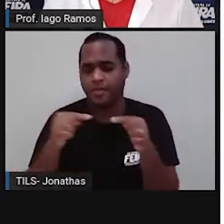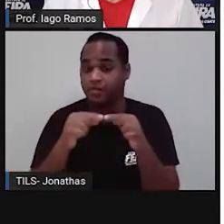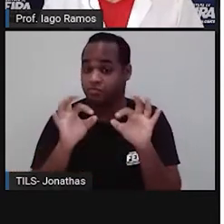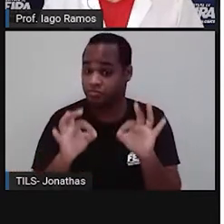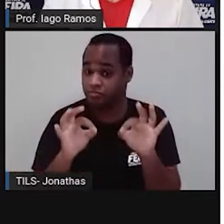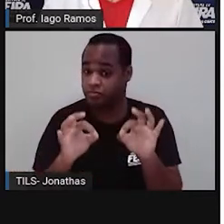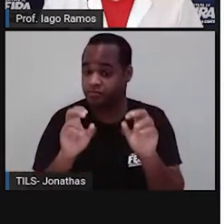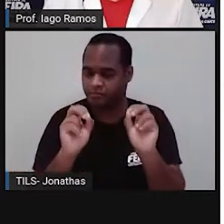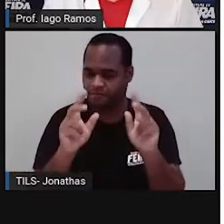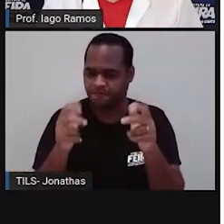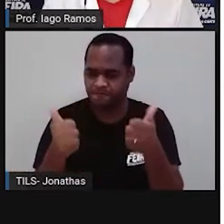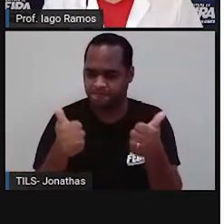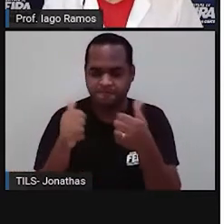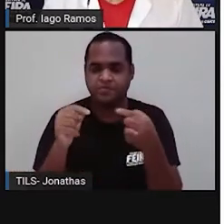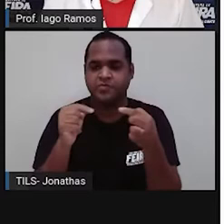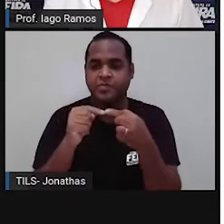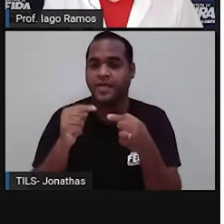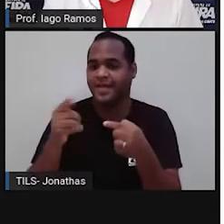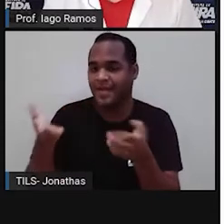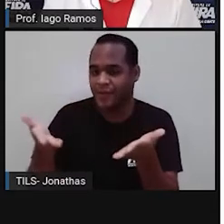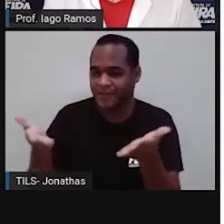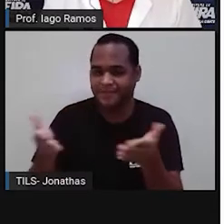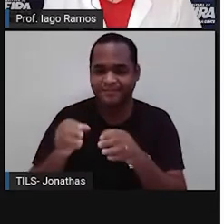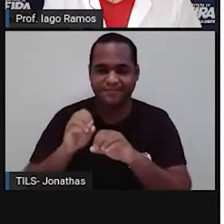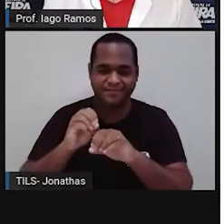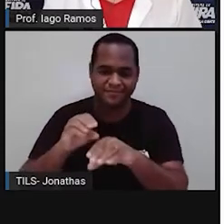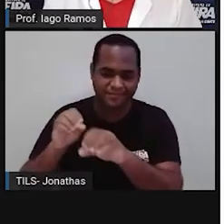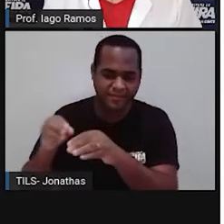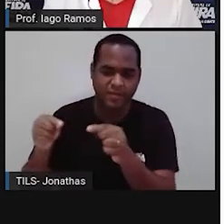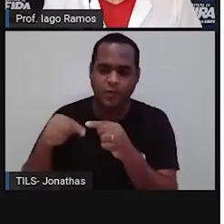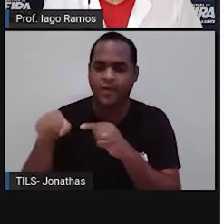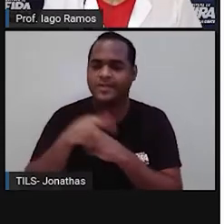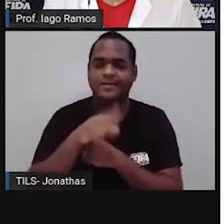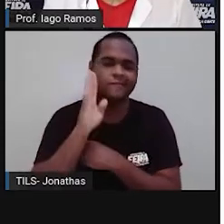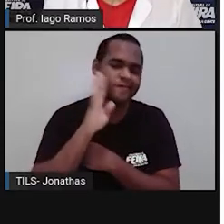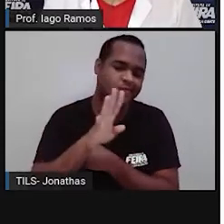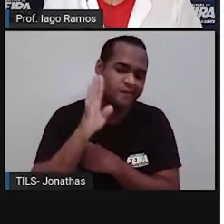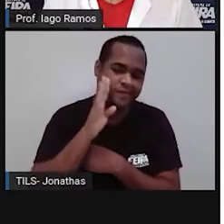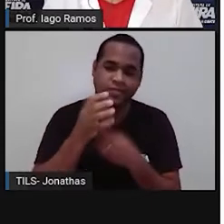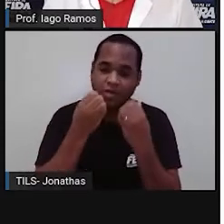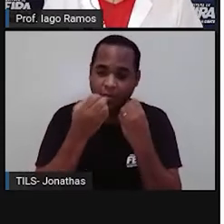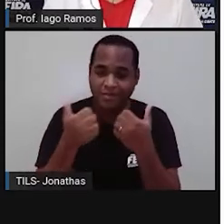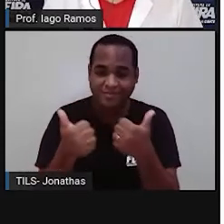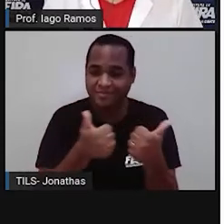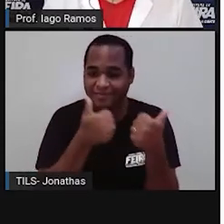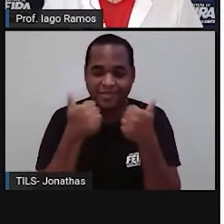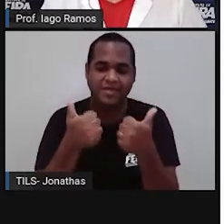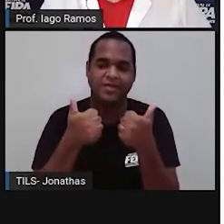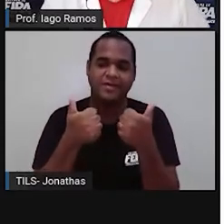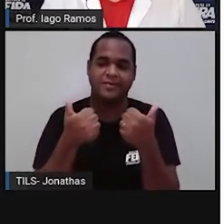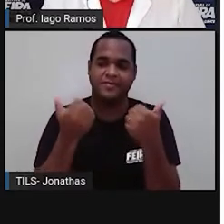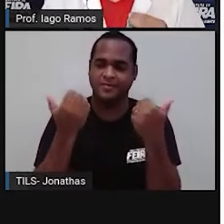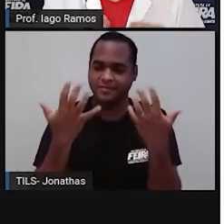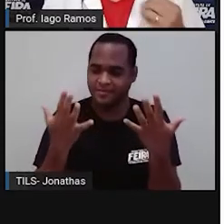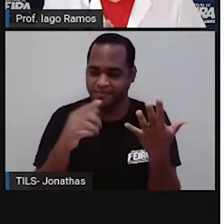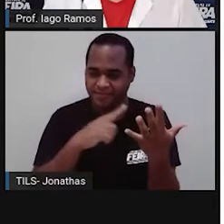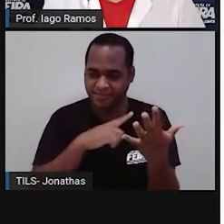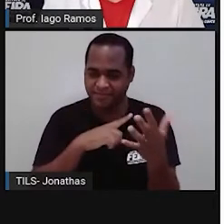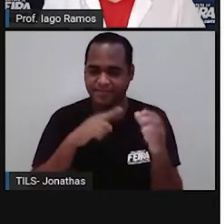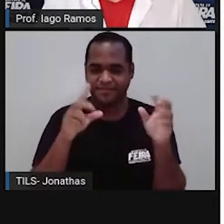pois é, então nessa aula, né? A gente vai ver uma coisa bacana, tá? Com esse